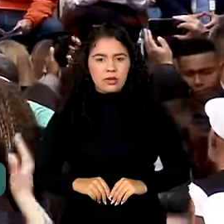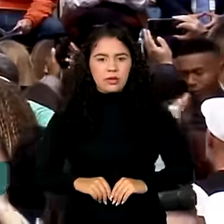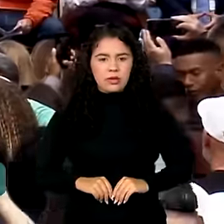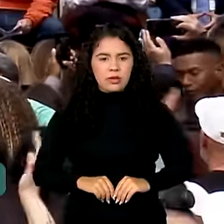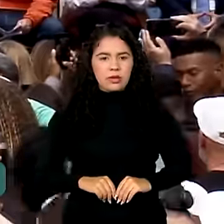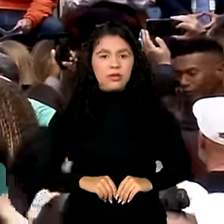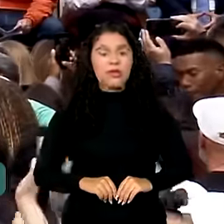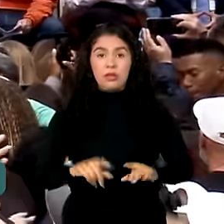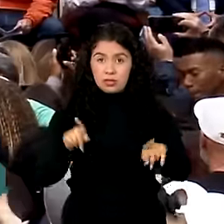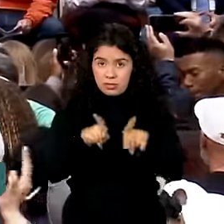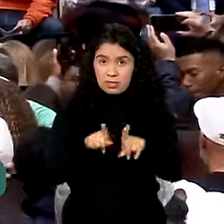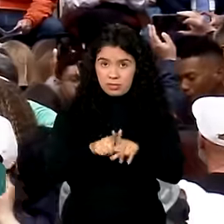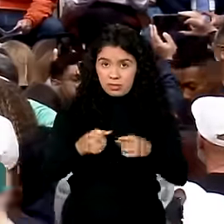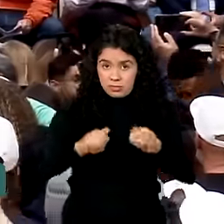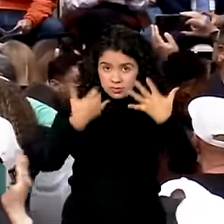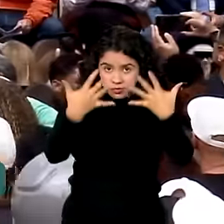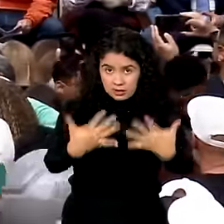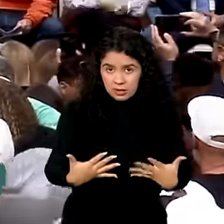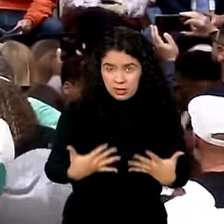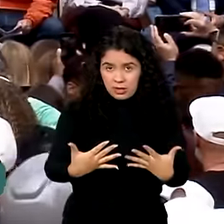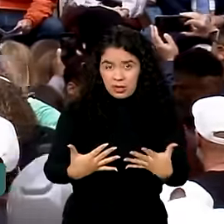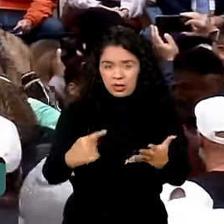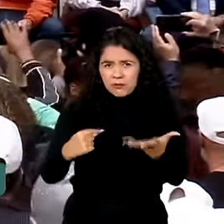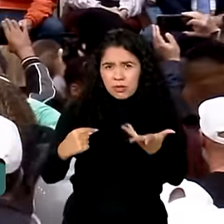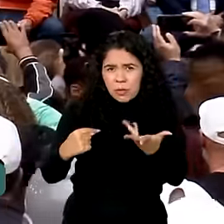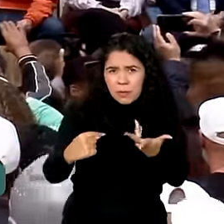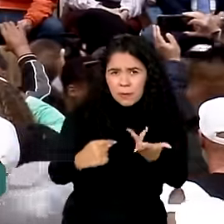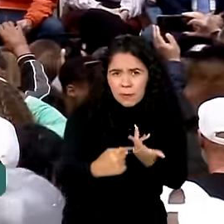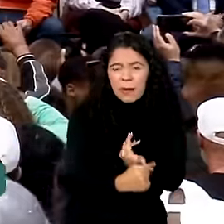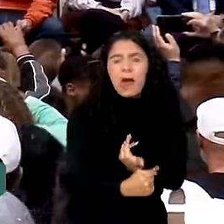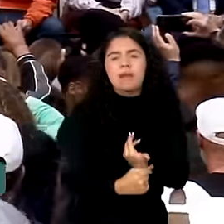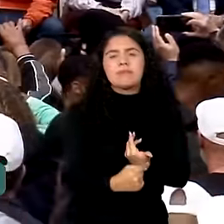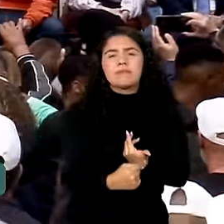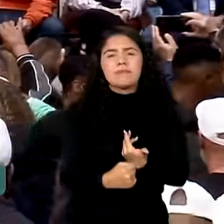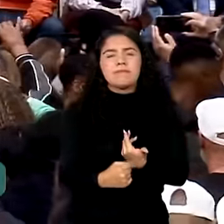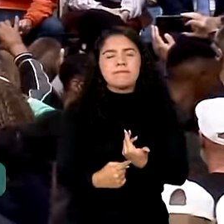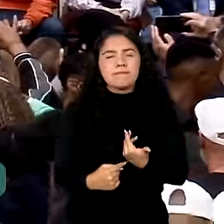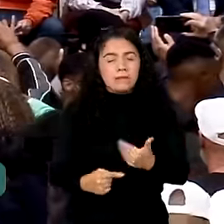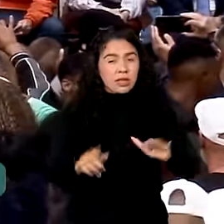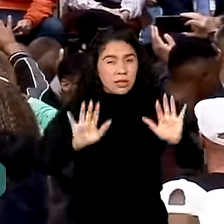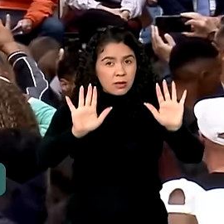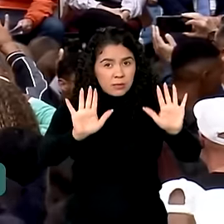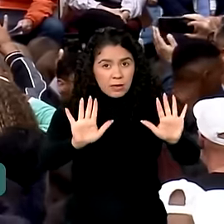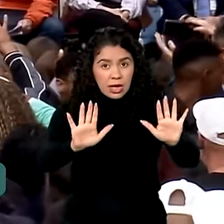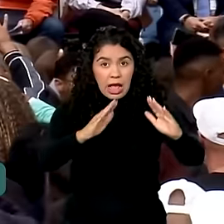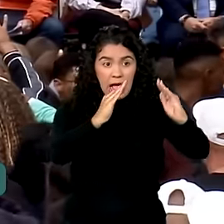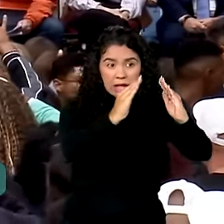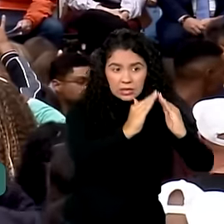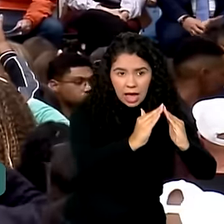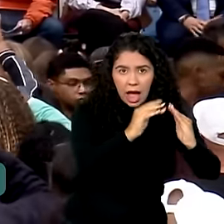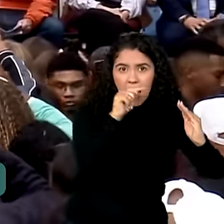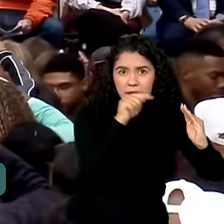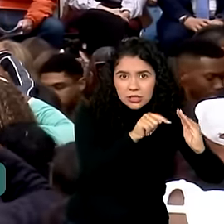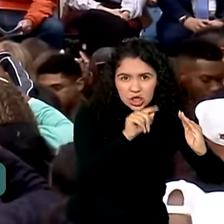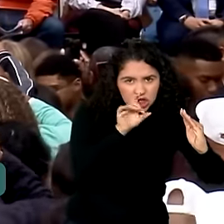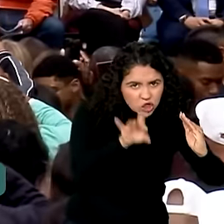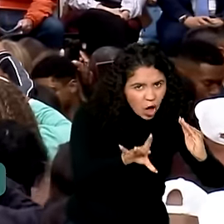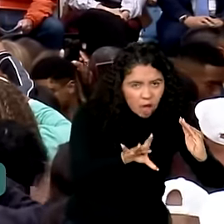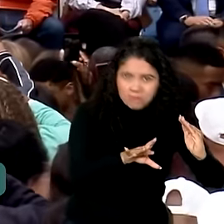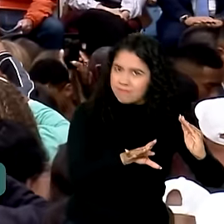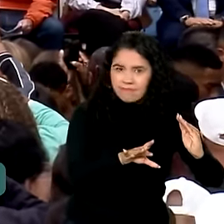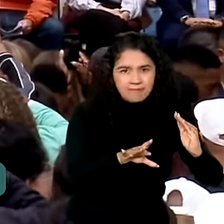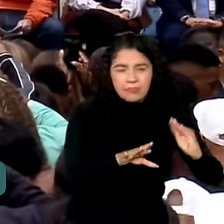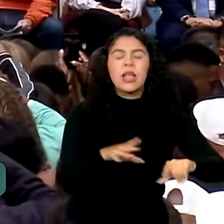Vou dizer mais, vou dizer mais, não apenas a casa. Nós